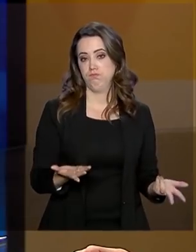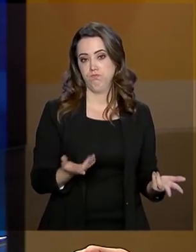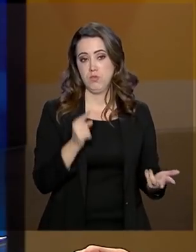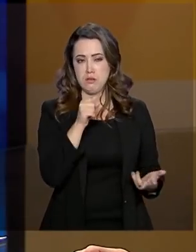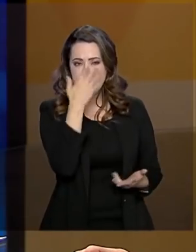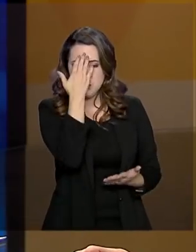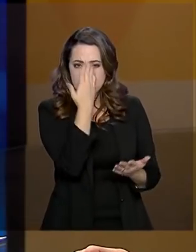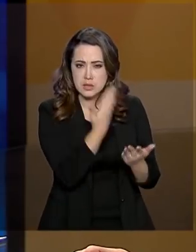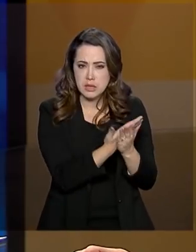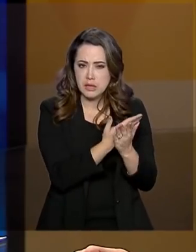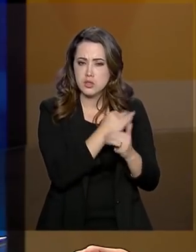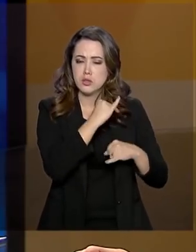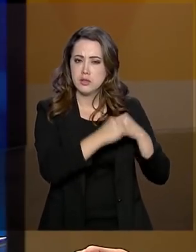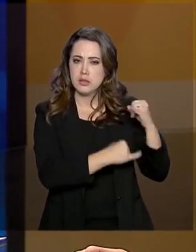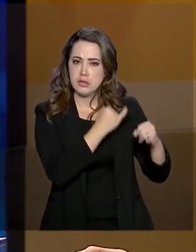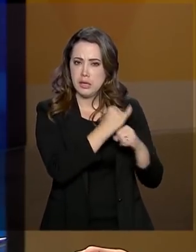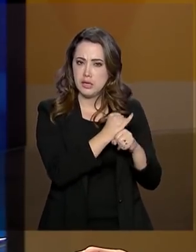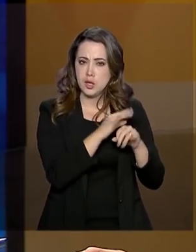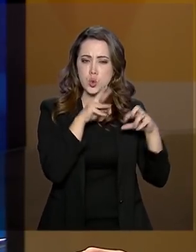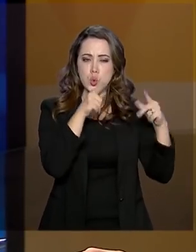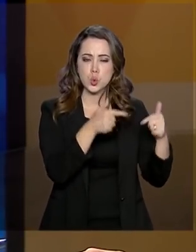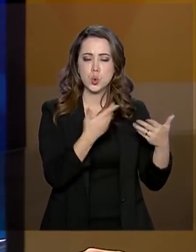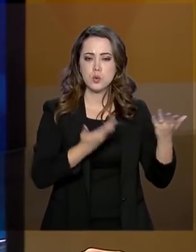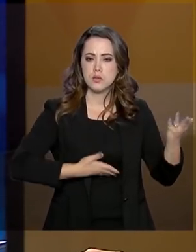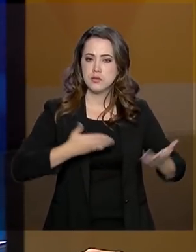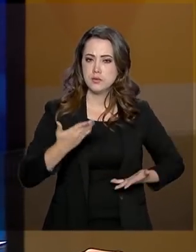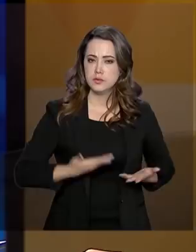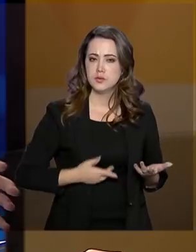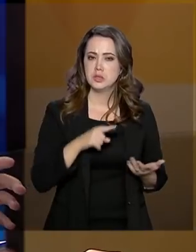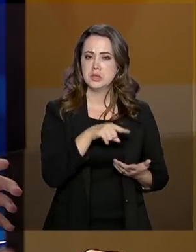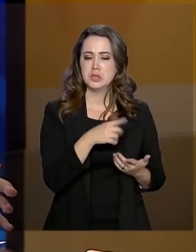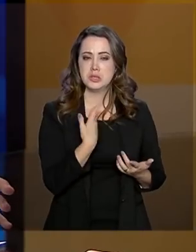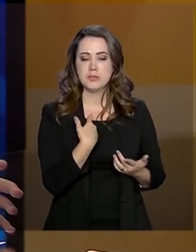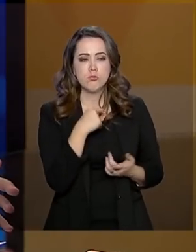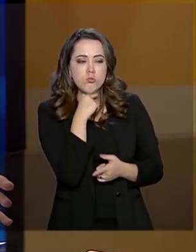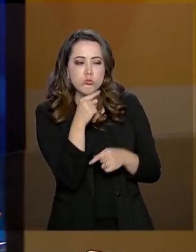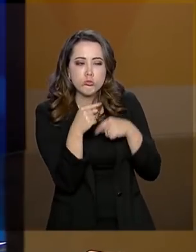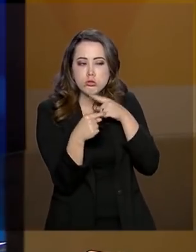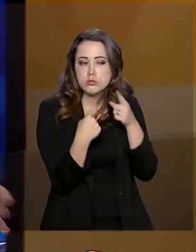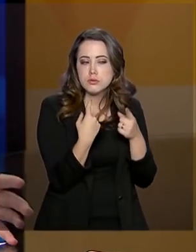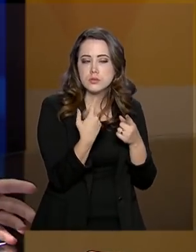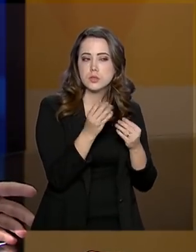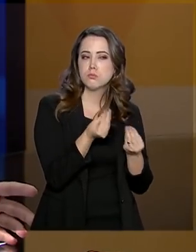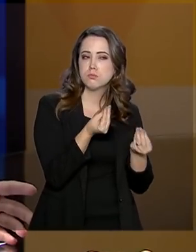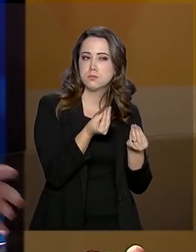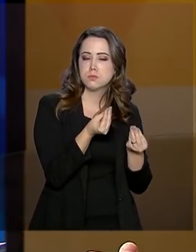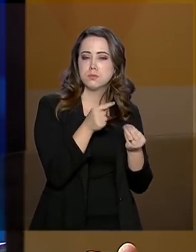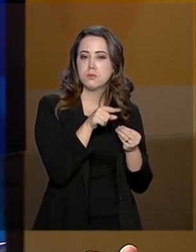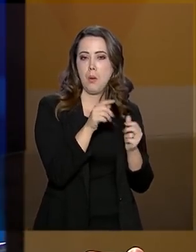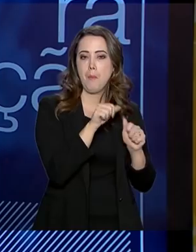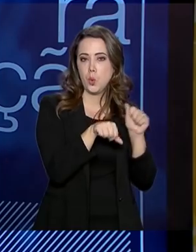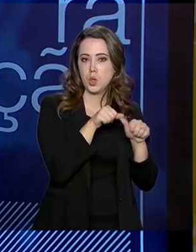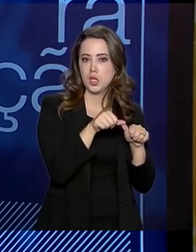que com a digitalização desses serviços, essa desconfiança, essa impressão pode mudar?